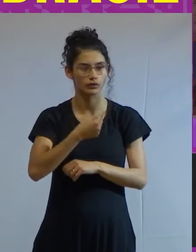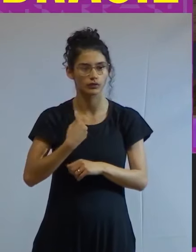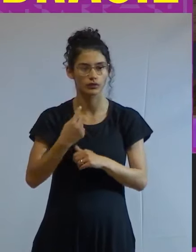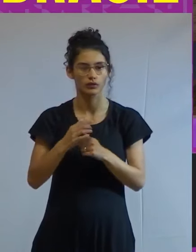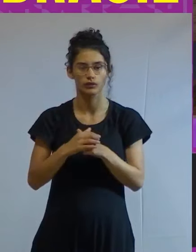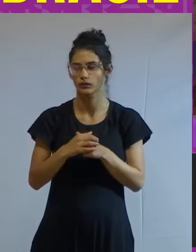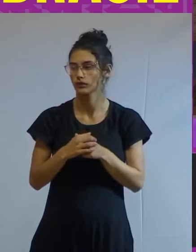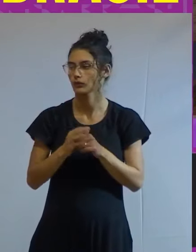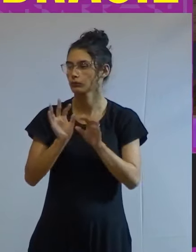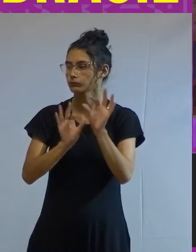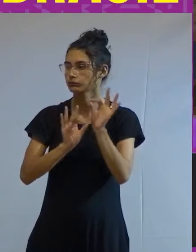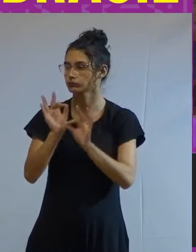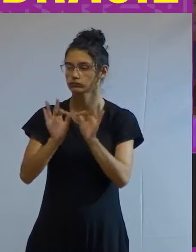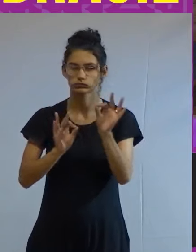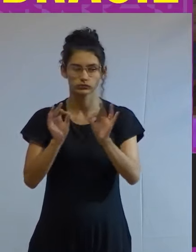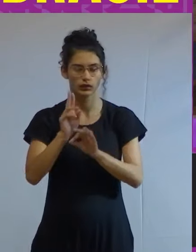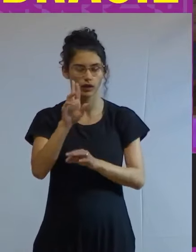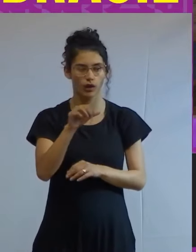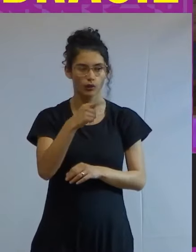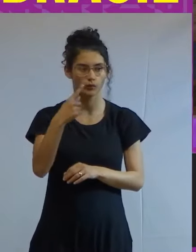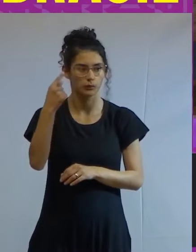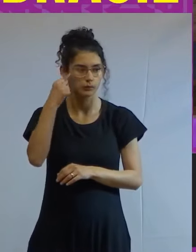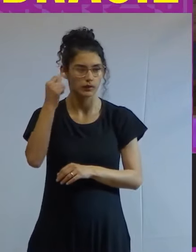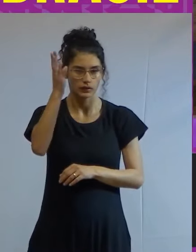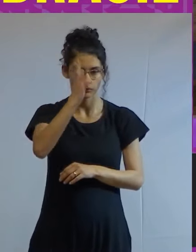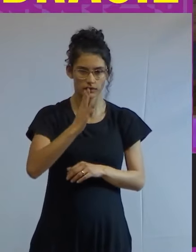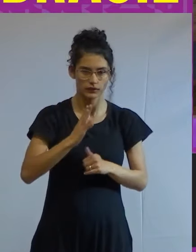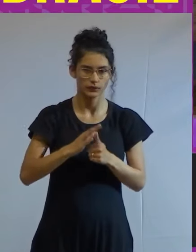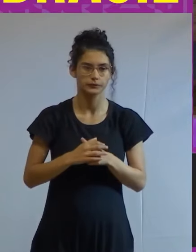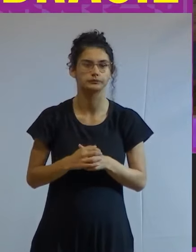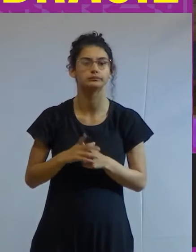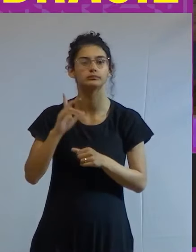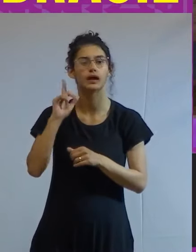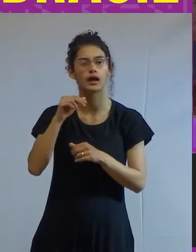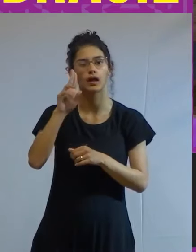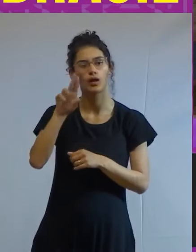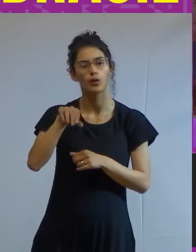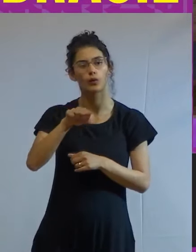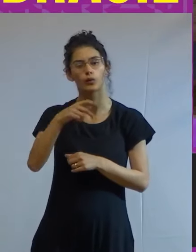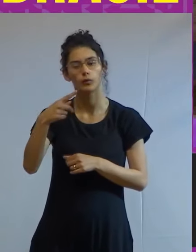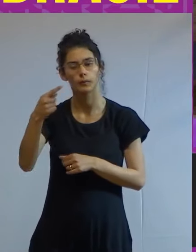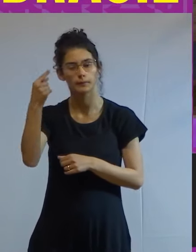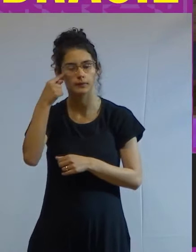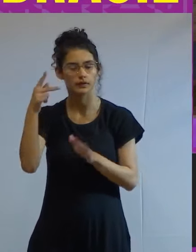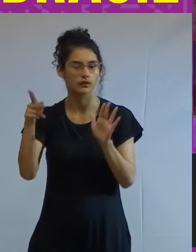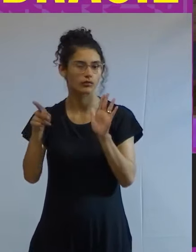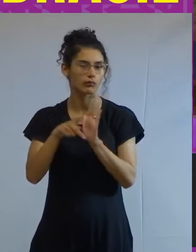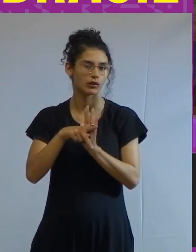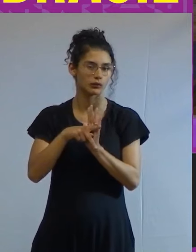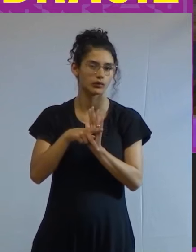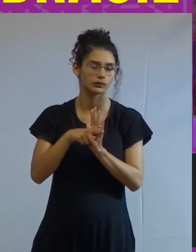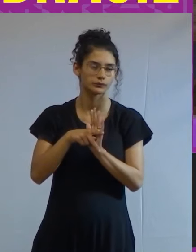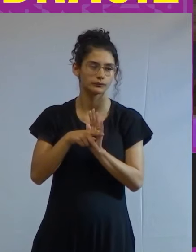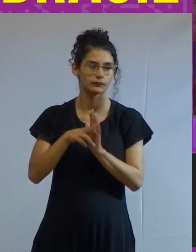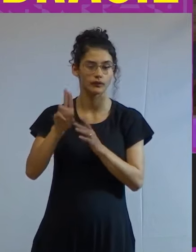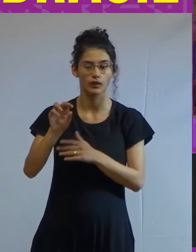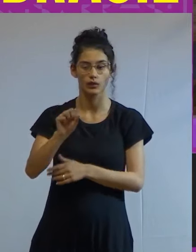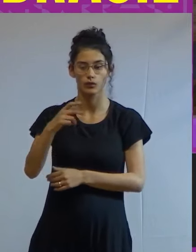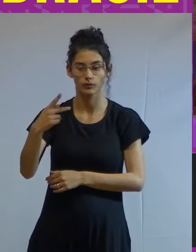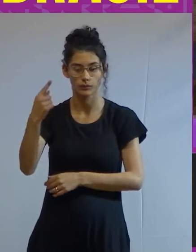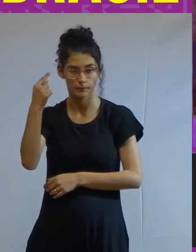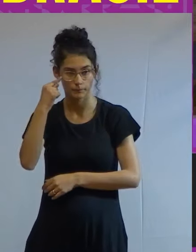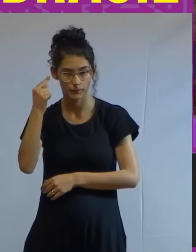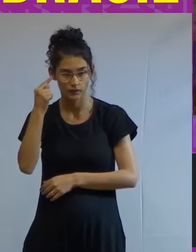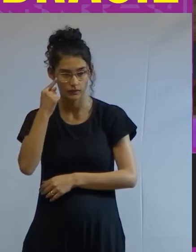organiza USP pensa Brasil é a USP se pensando é a USP